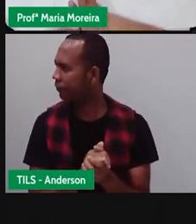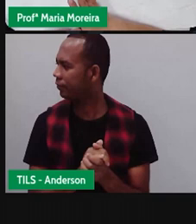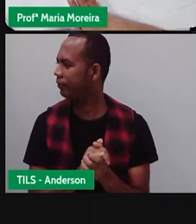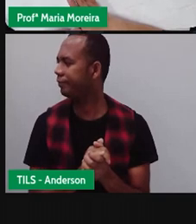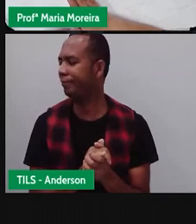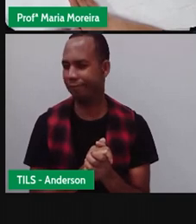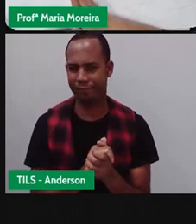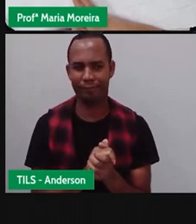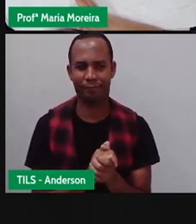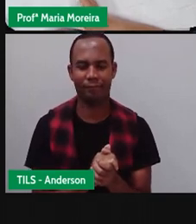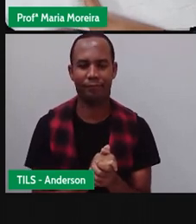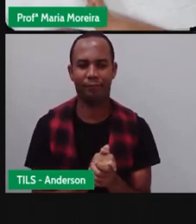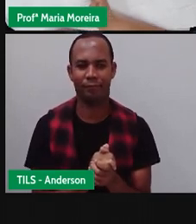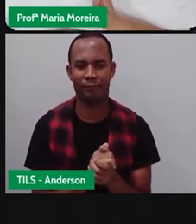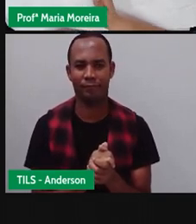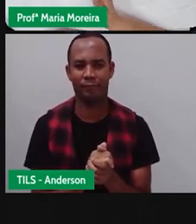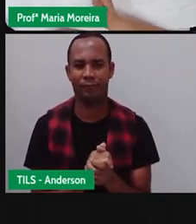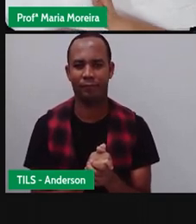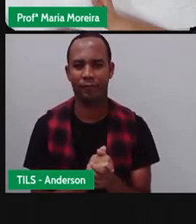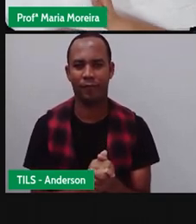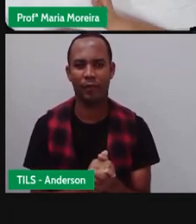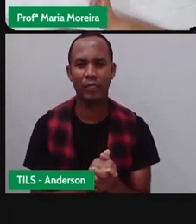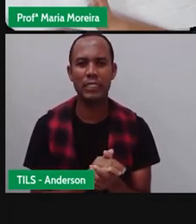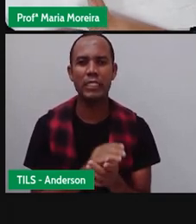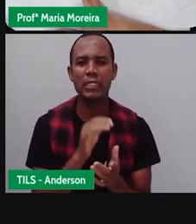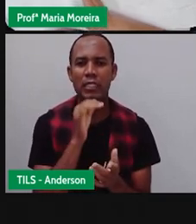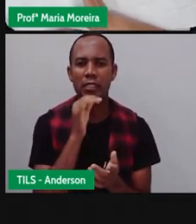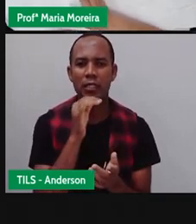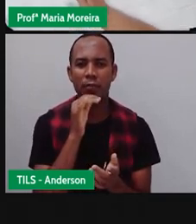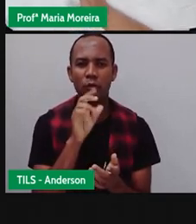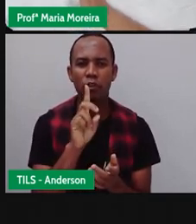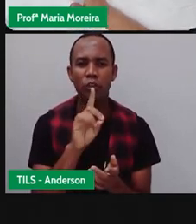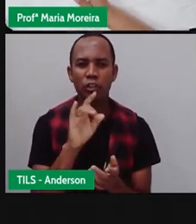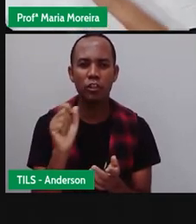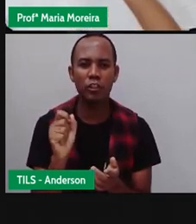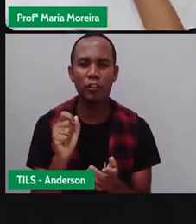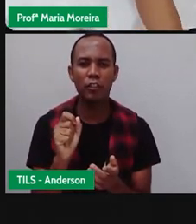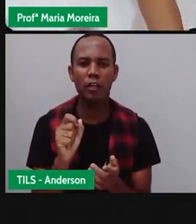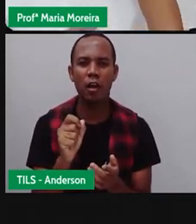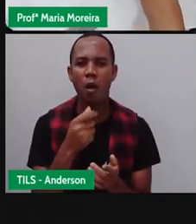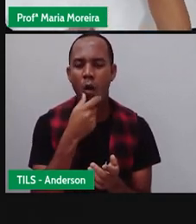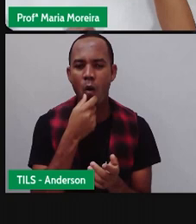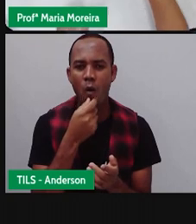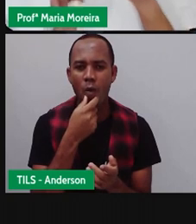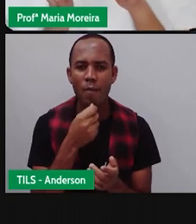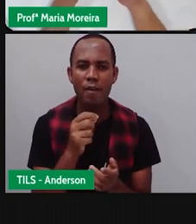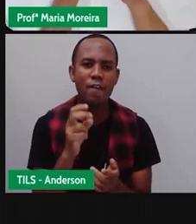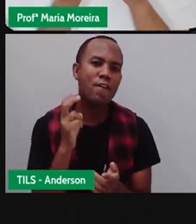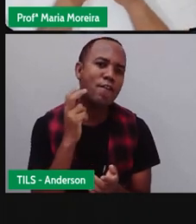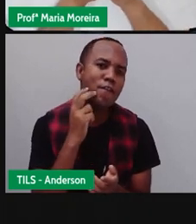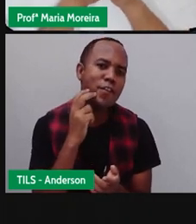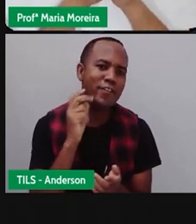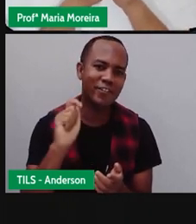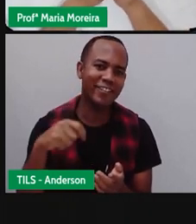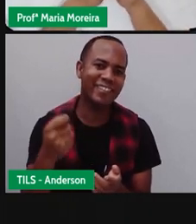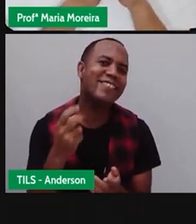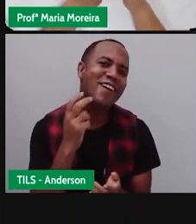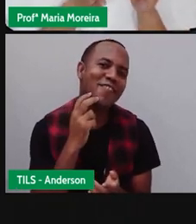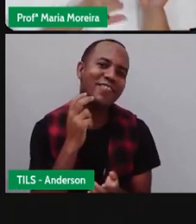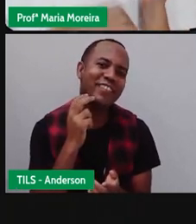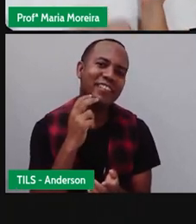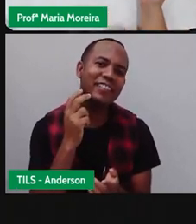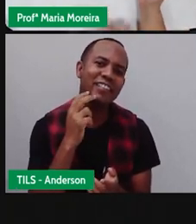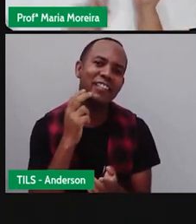no aquecimento aqui agora. Num certo dia, Vinícius, o taxista, rodou 176